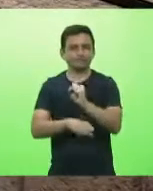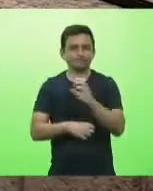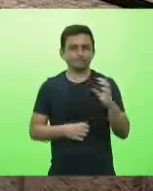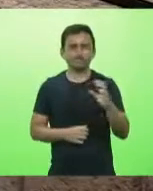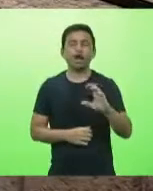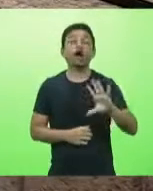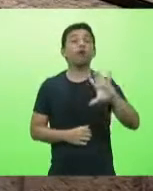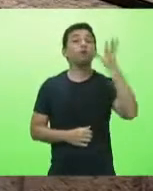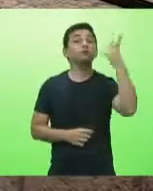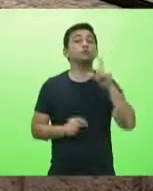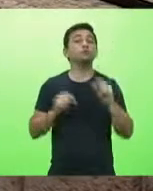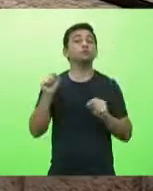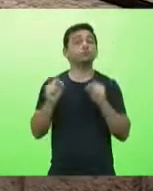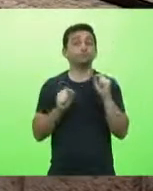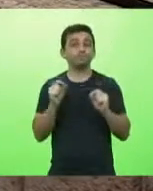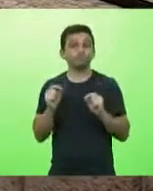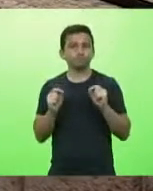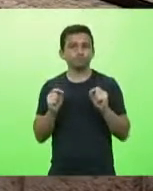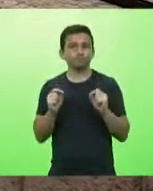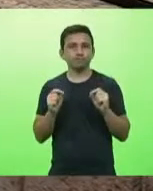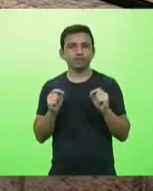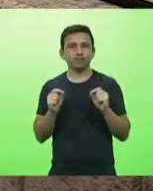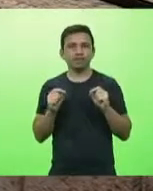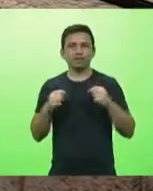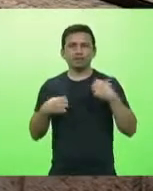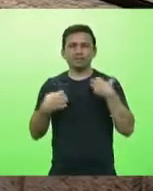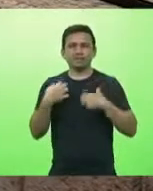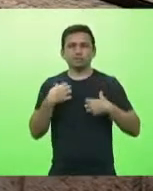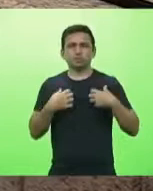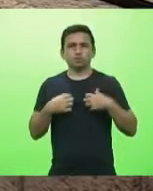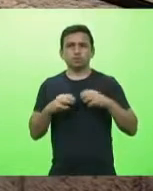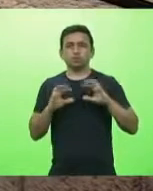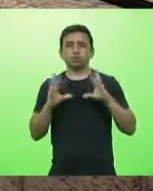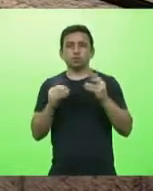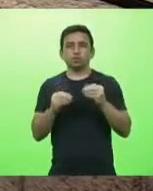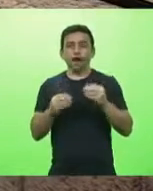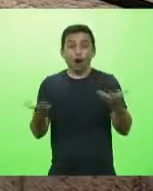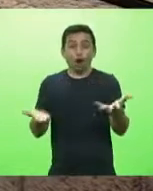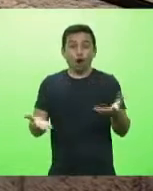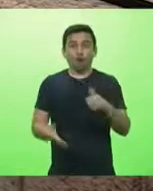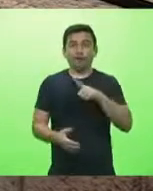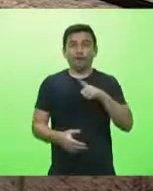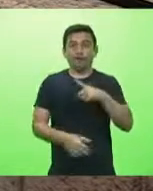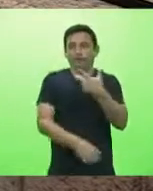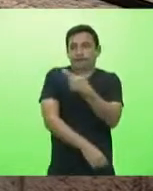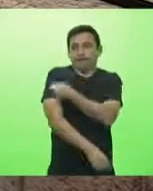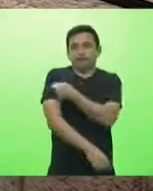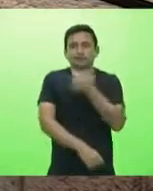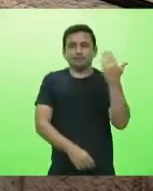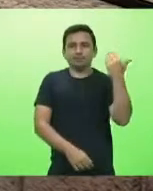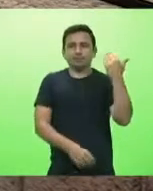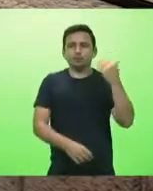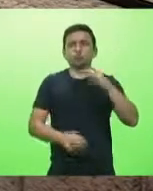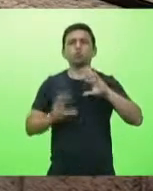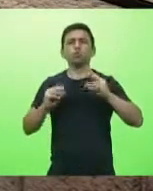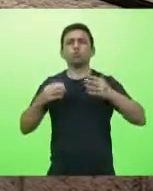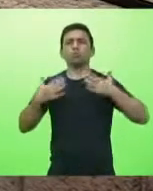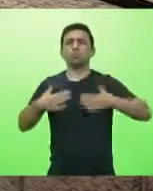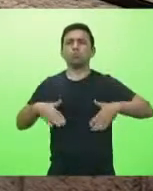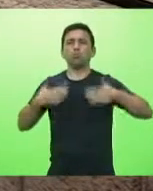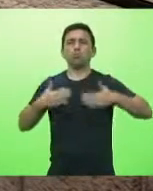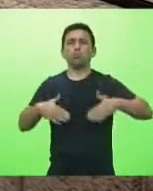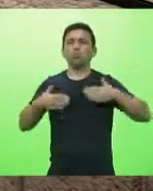deputados com a euforia que houve em função da vacina parece que houve um relaxamento com relação